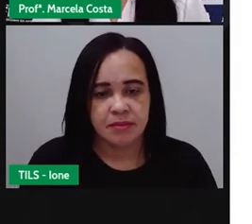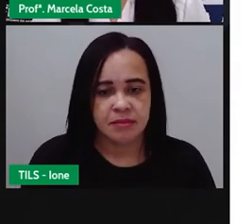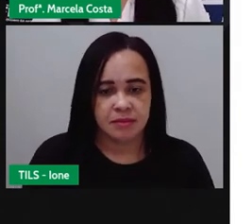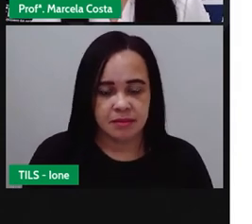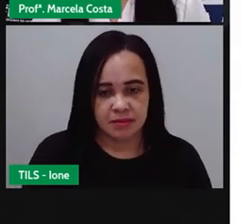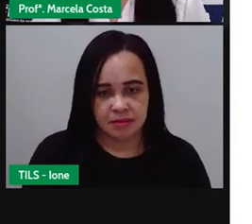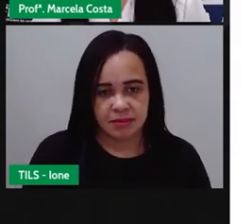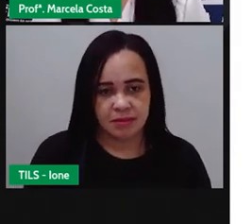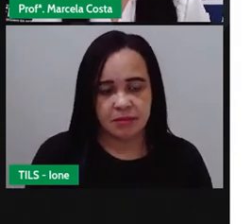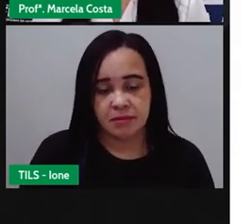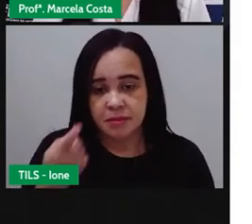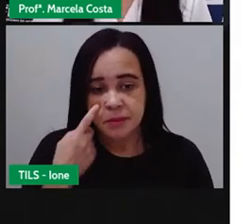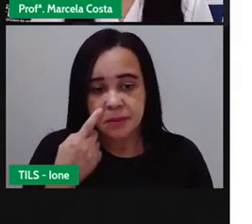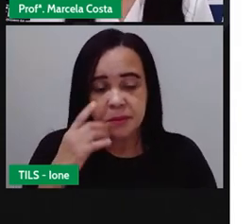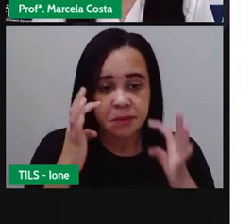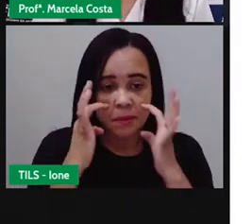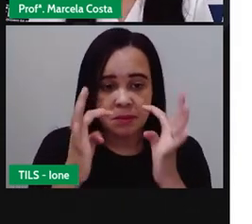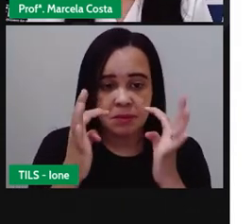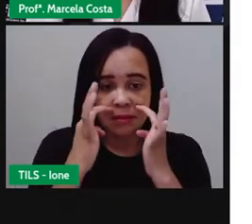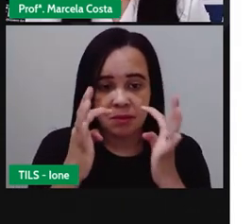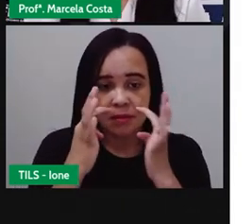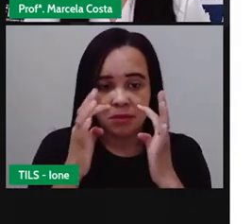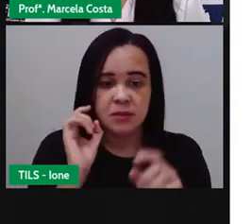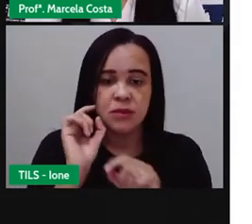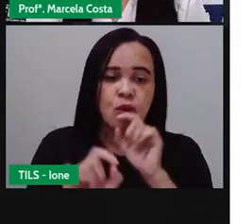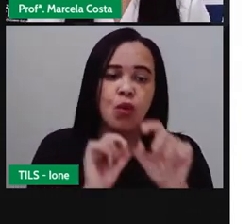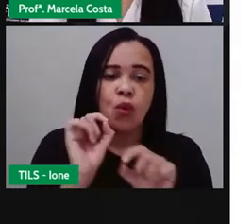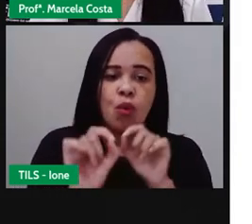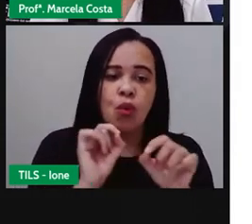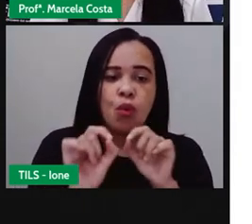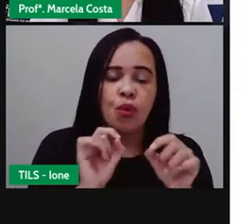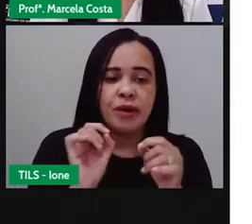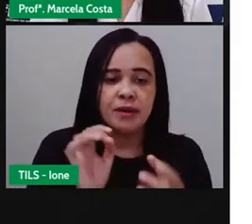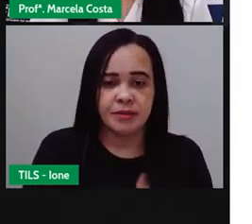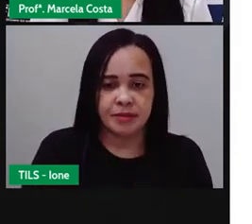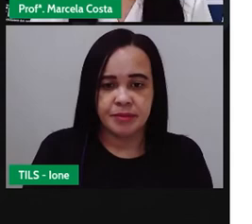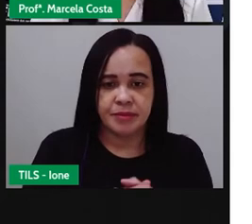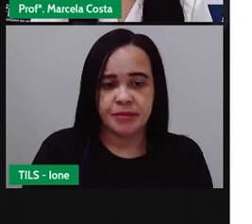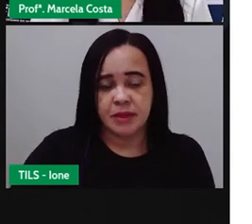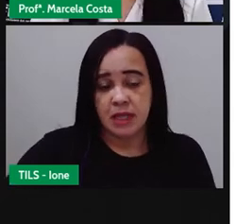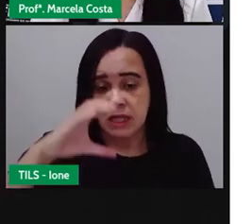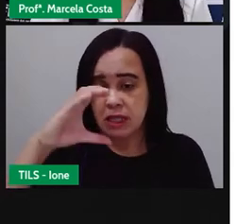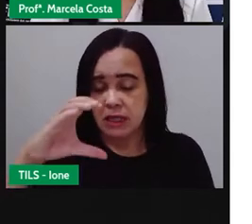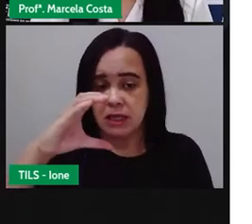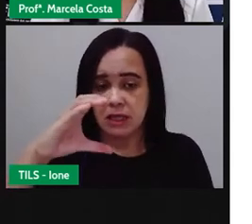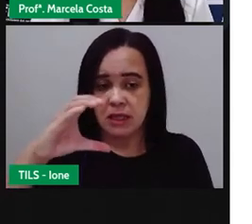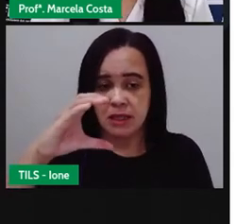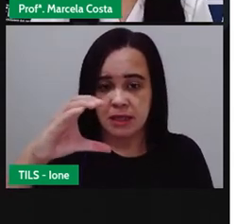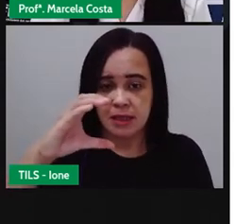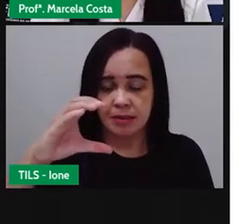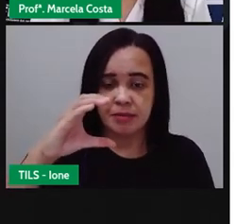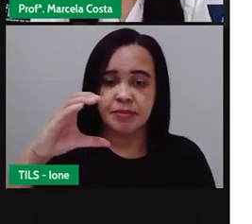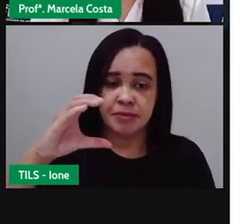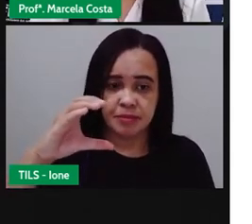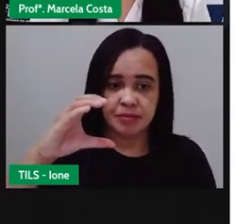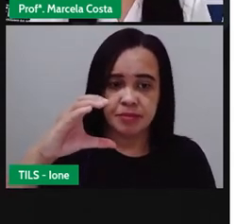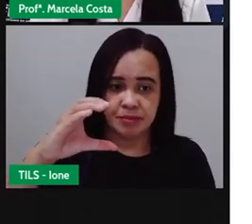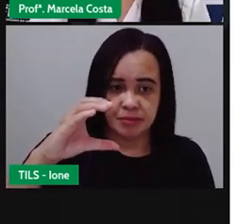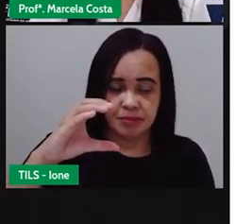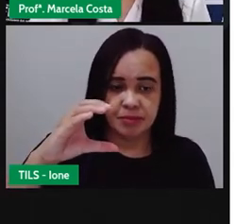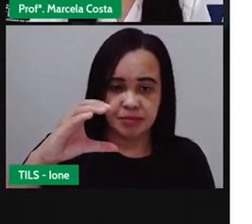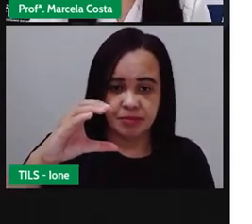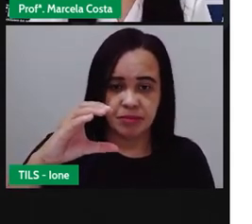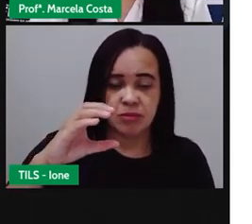chamar a atenção de vocês para que eu observe que a letra C, a consoante C, acompanhada da vogal